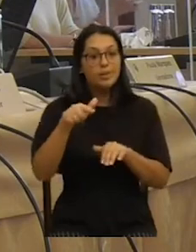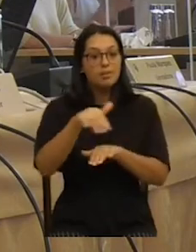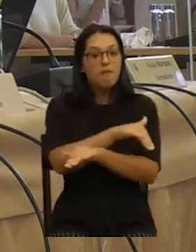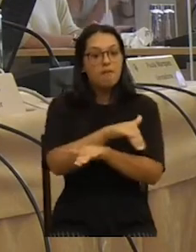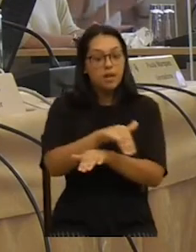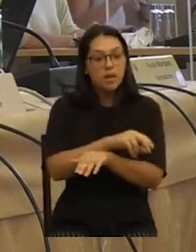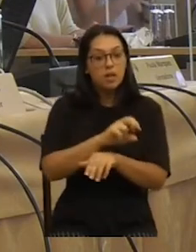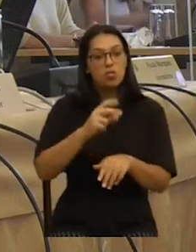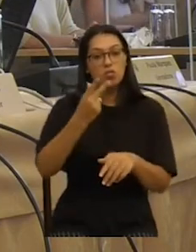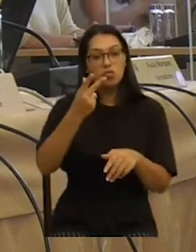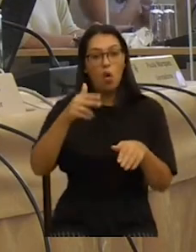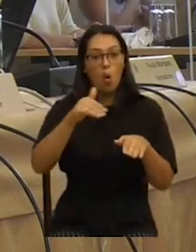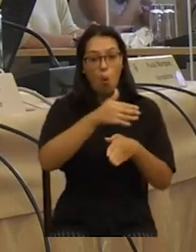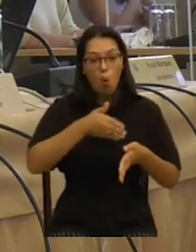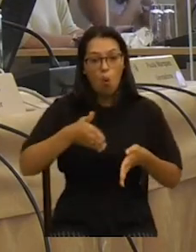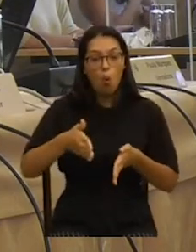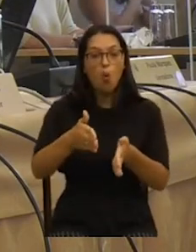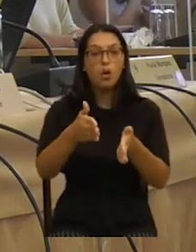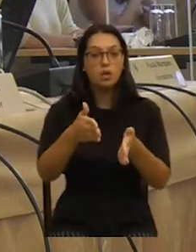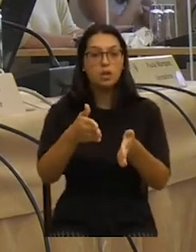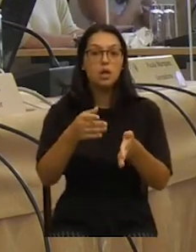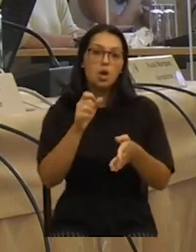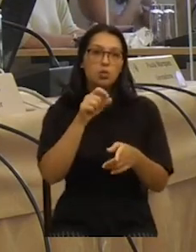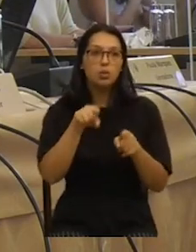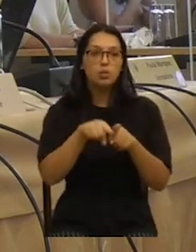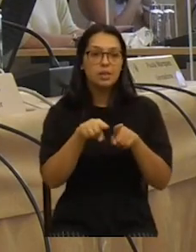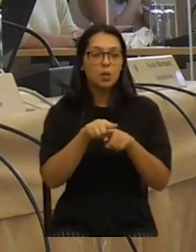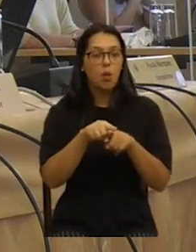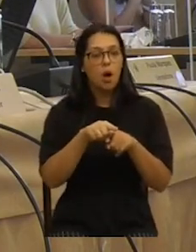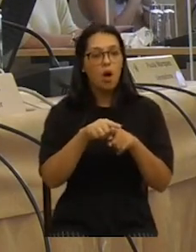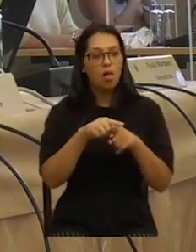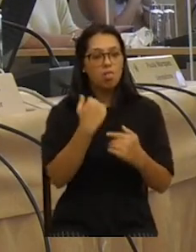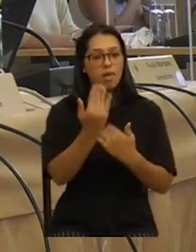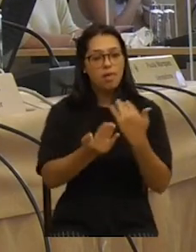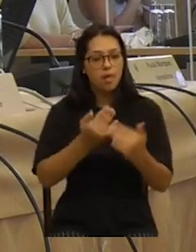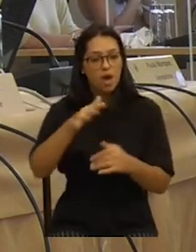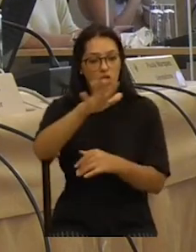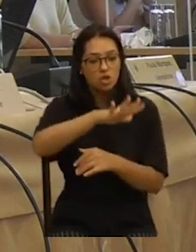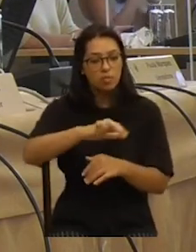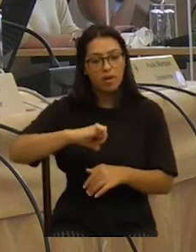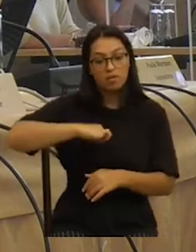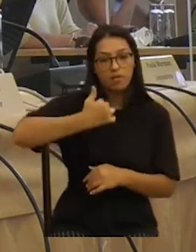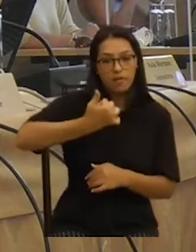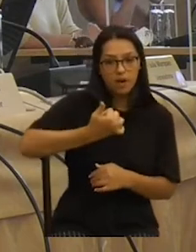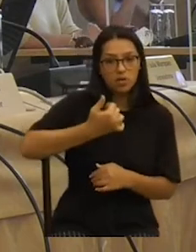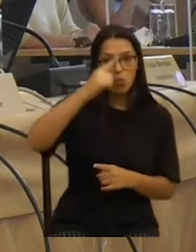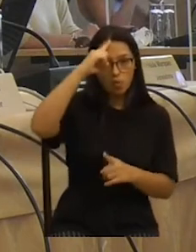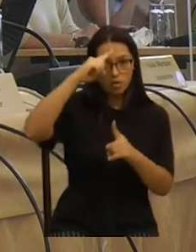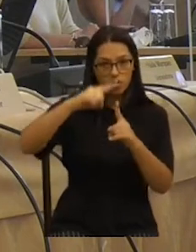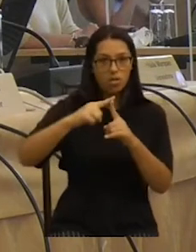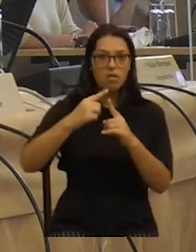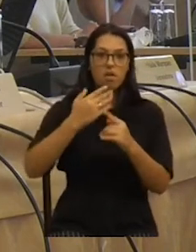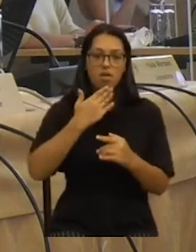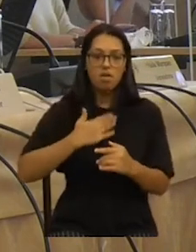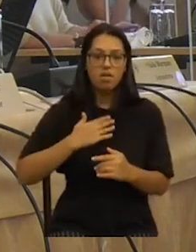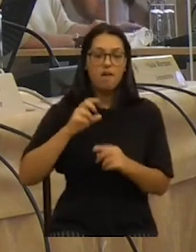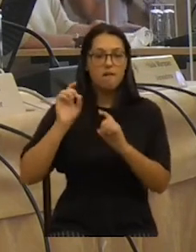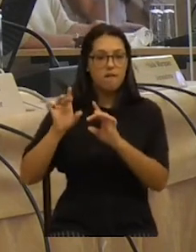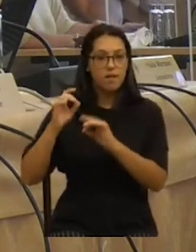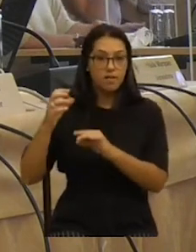ou ruas que nós possamos dotar de cobertura vegetal para serem sombreadas. São espaços para